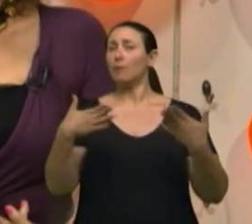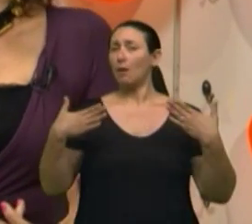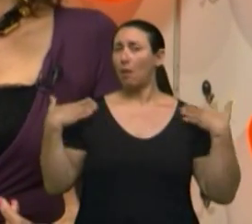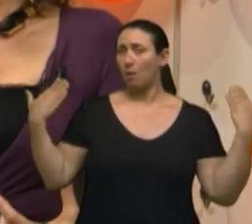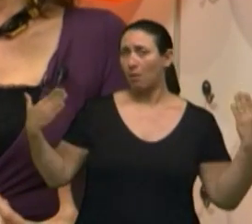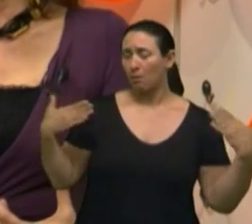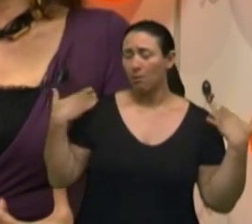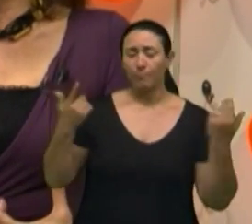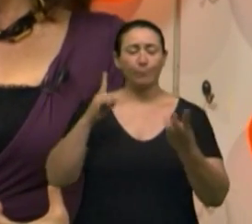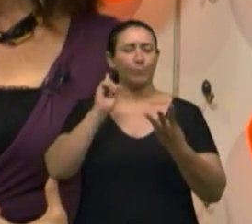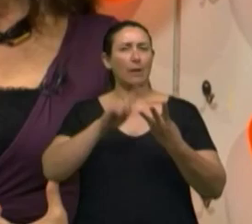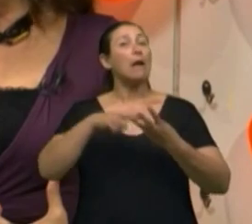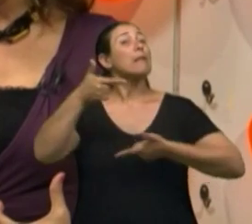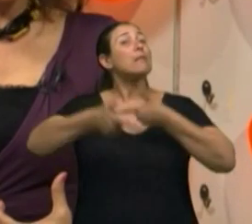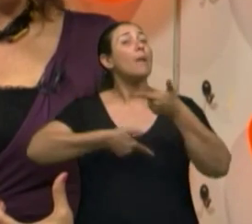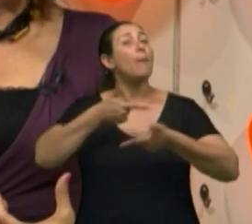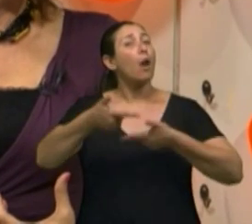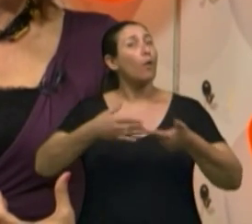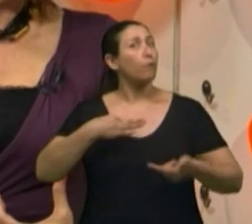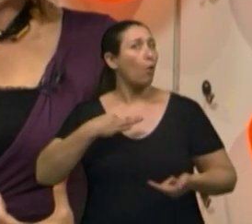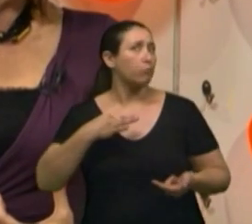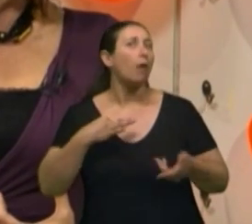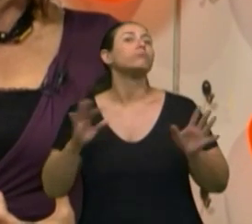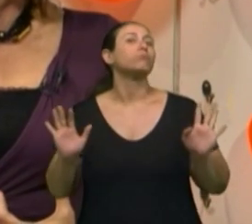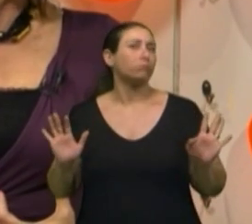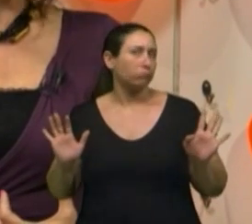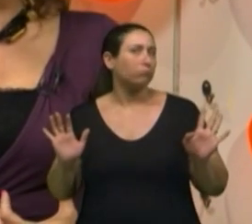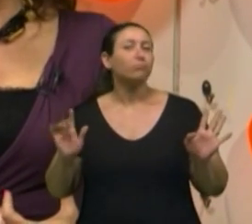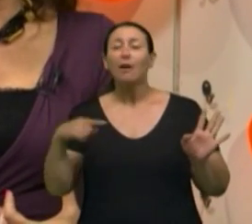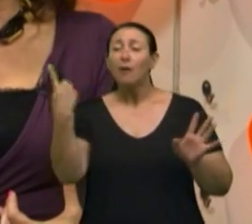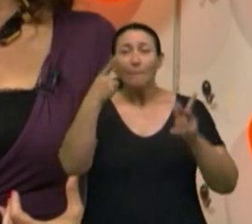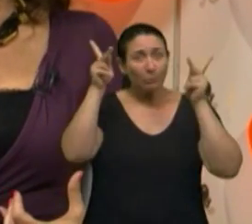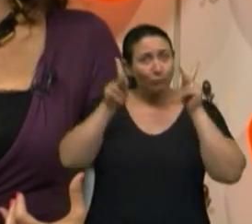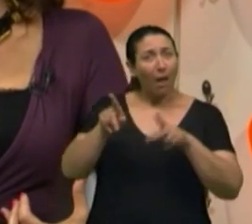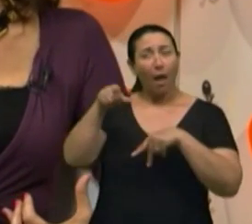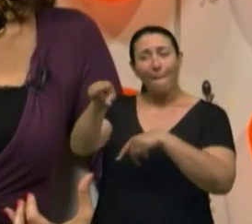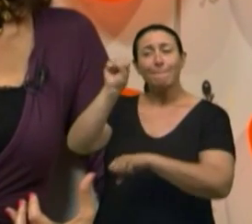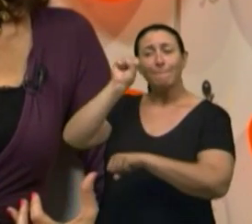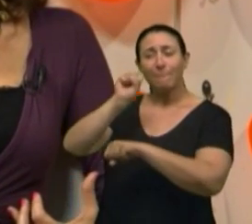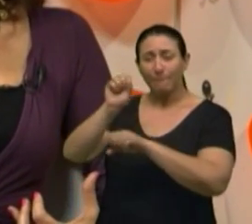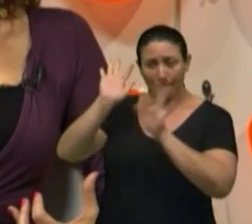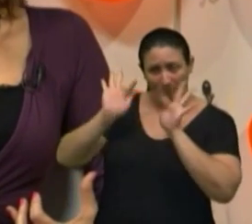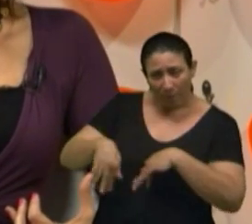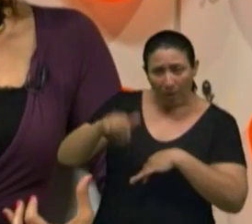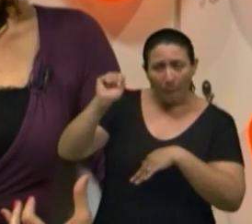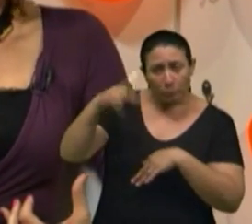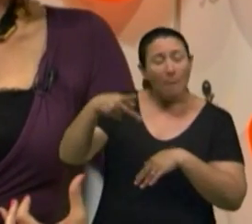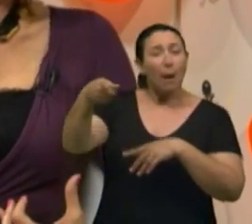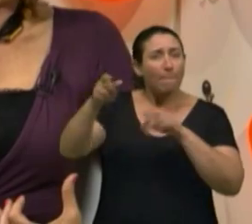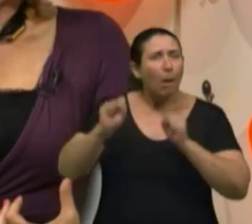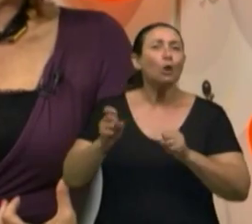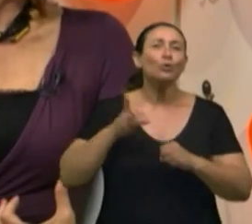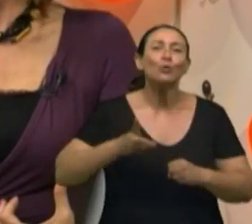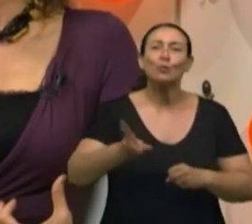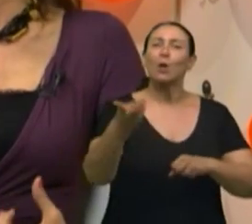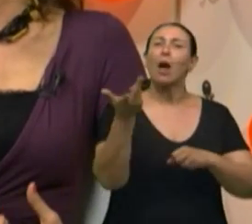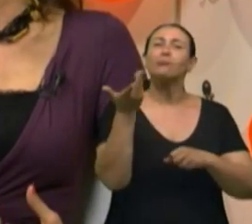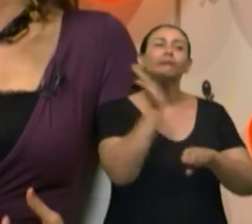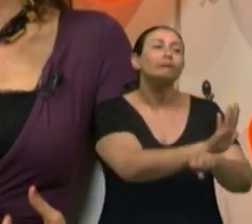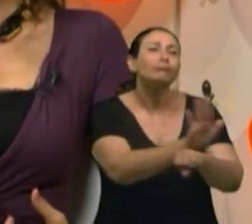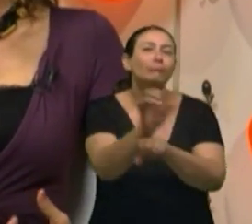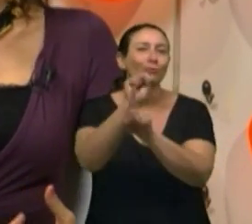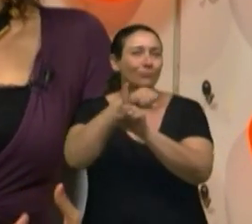Lazer, trabalho voluntário, que é uma possibilidade de continuar trabalhando e ser útil à sociedade,